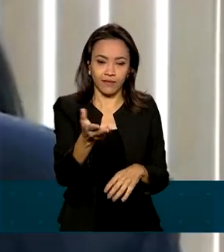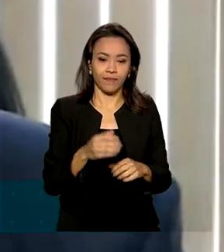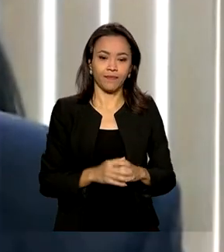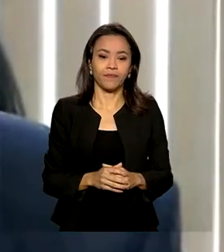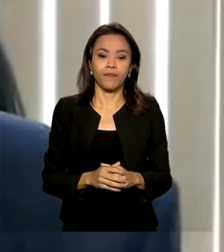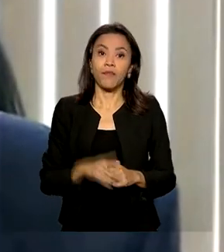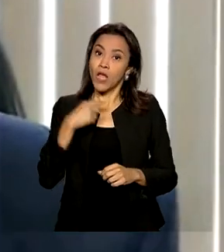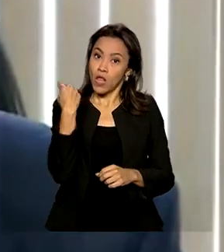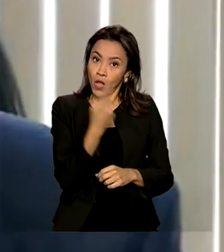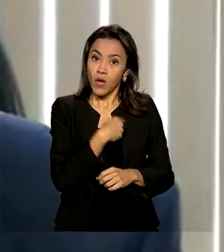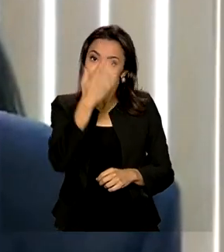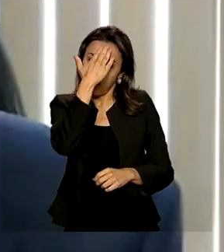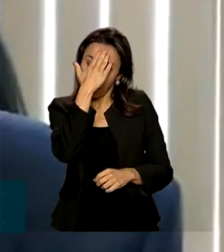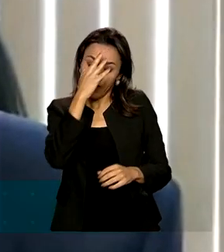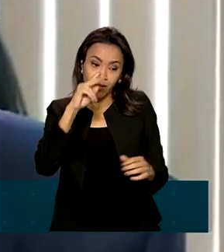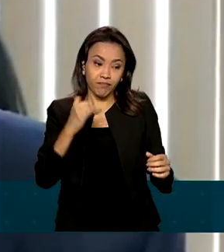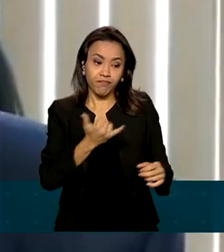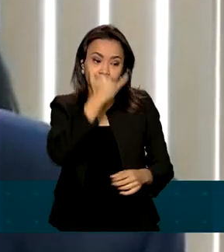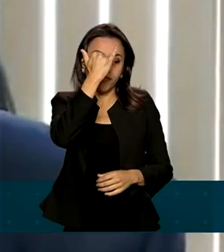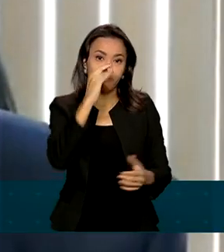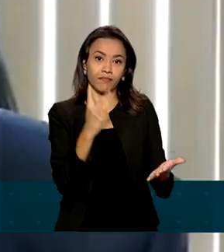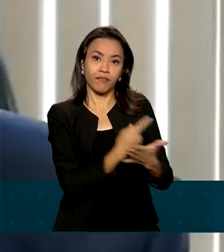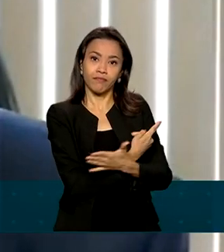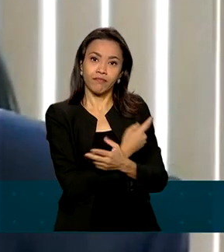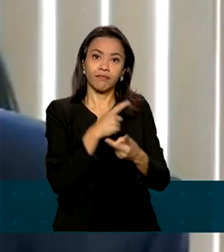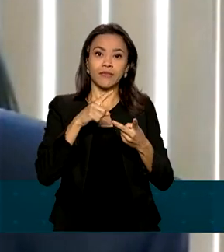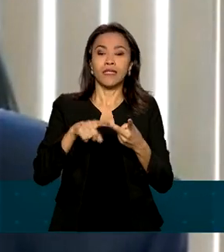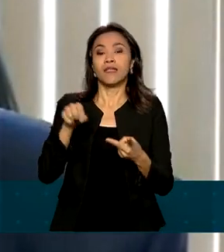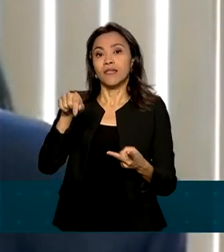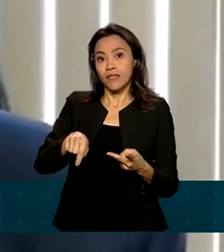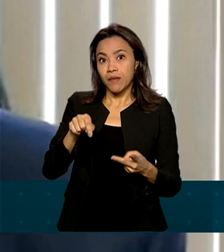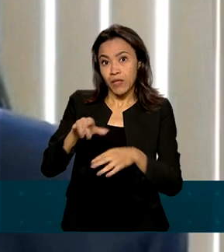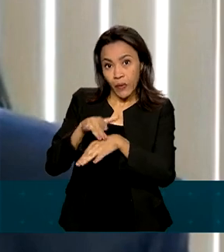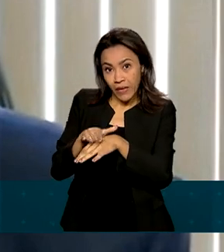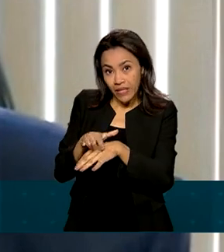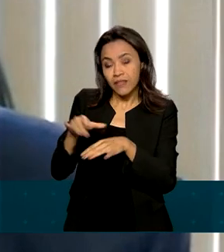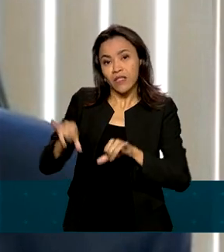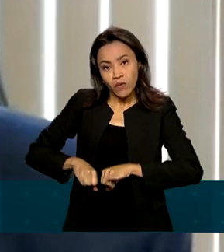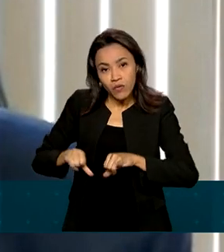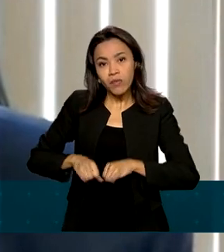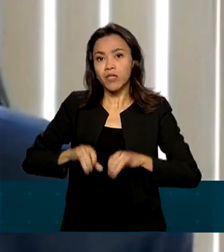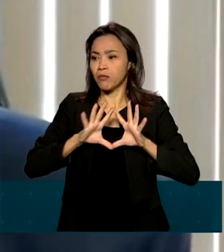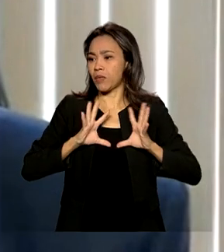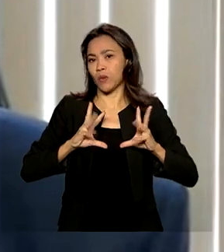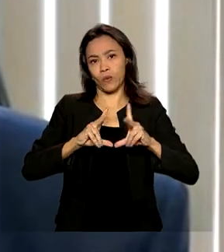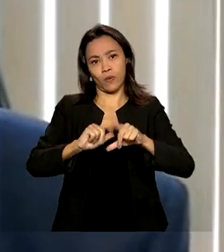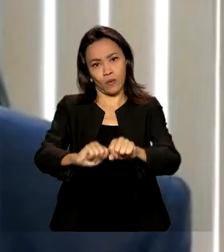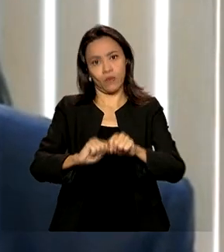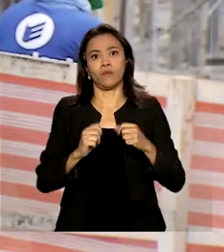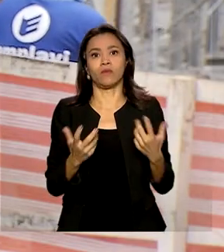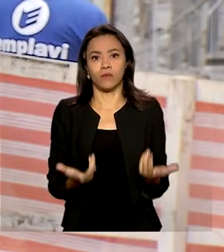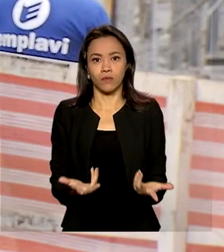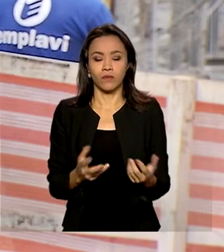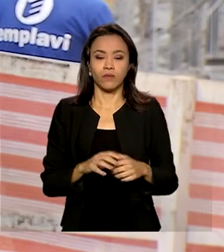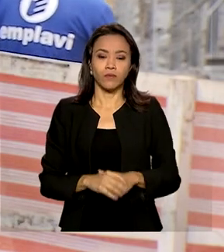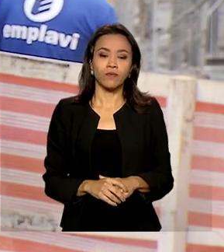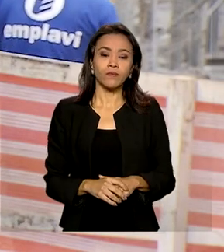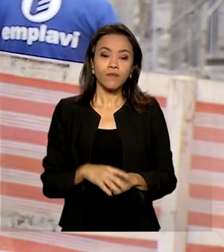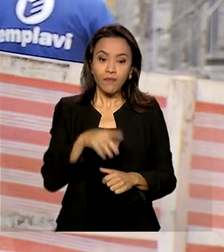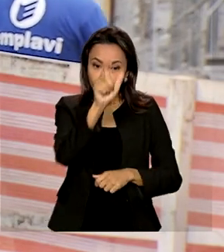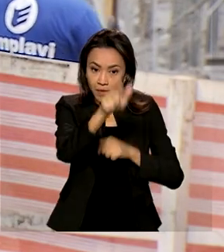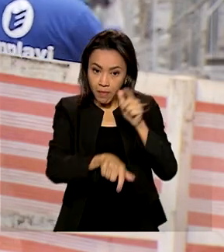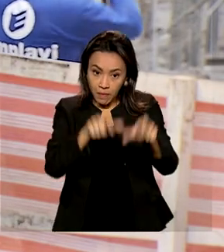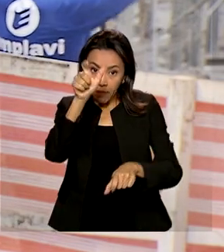sabe que acidentes e doenças representam vidas perdidas, mutiladas, incapacitações, sofrimento a todos e custos para todos. Para os